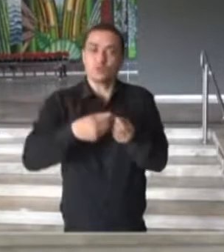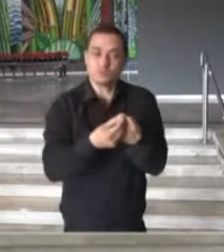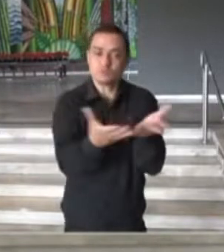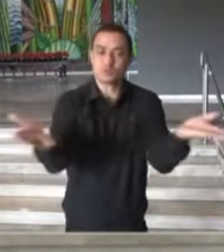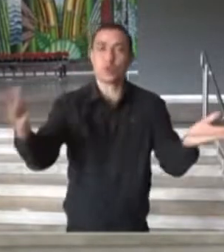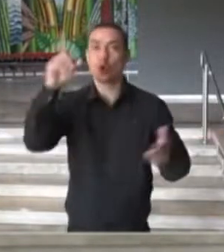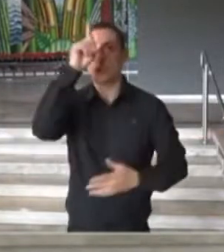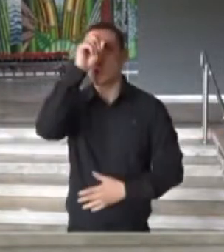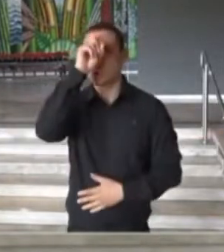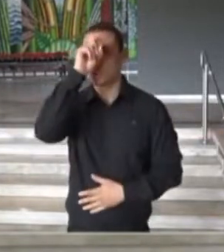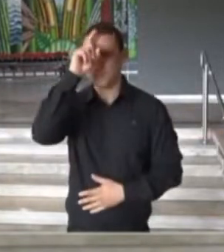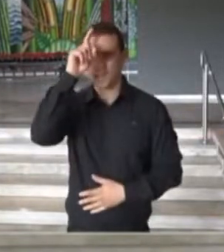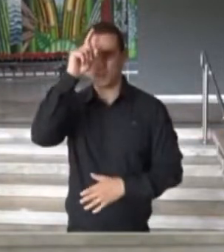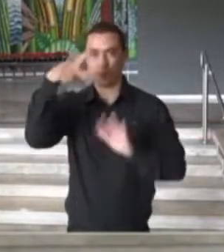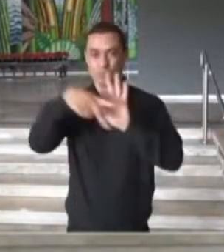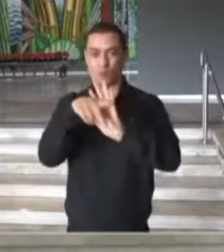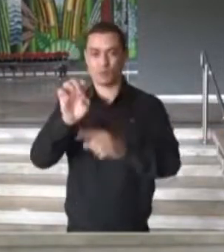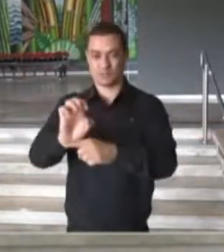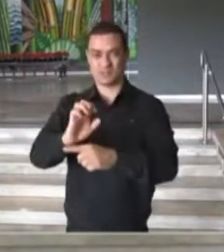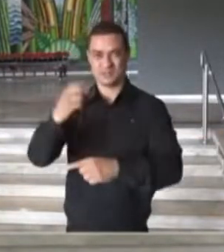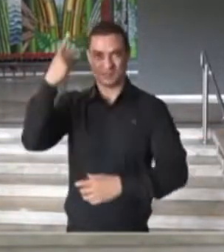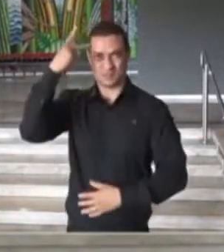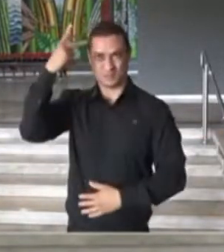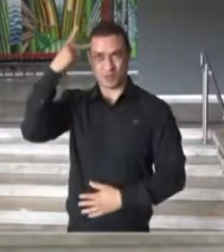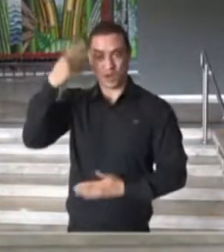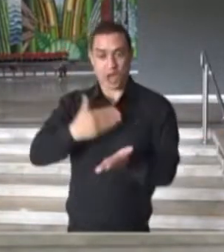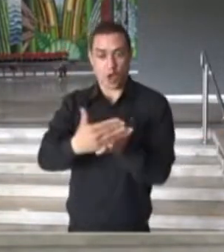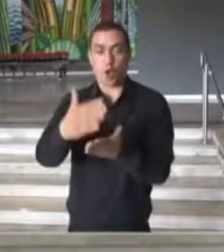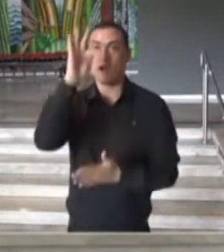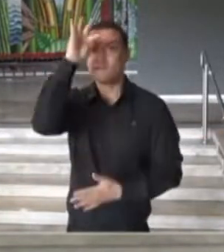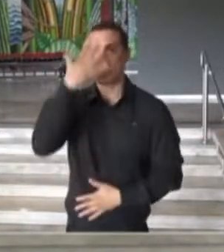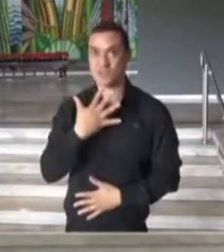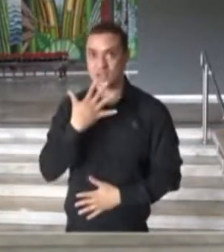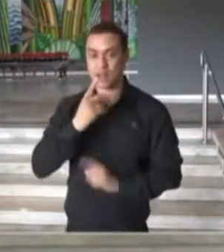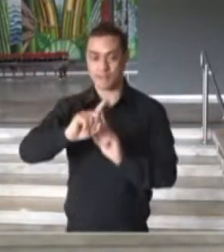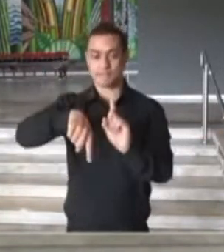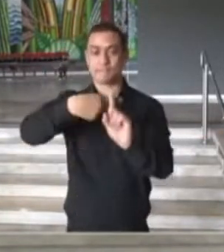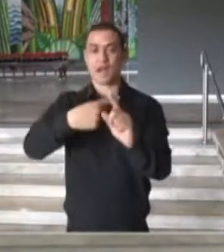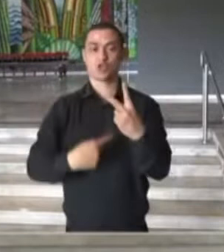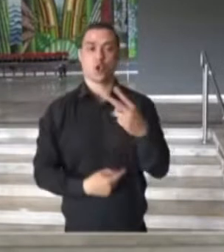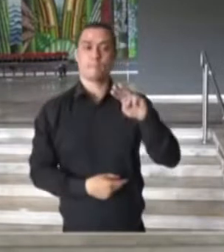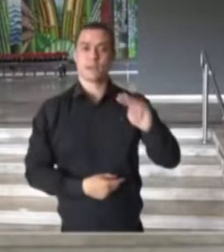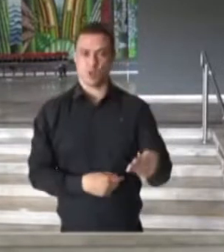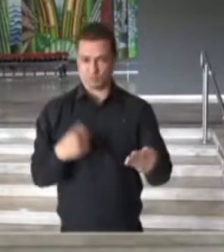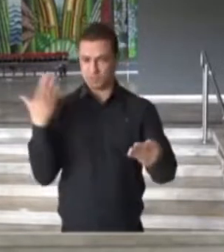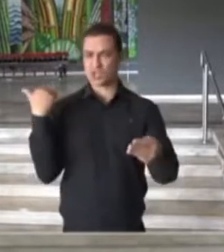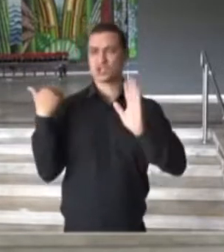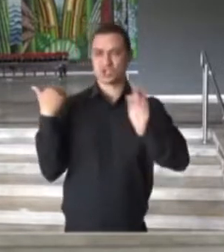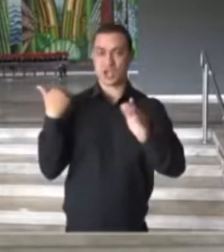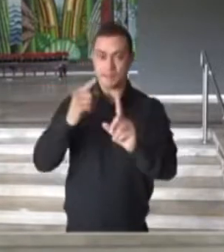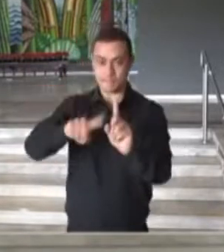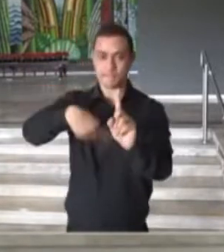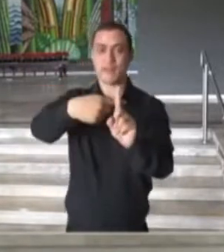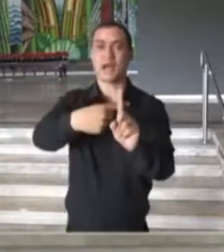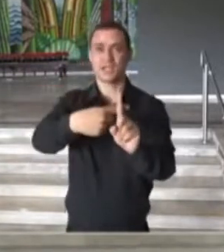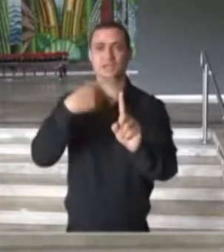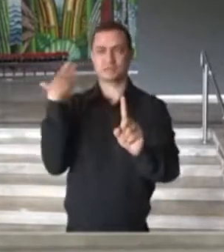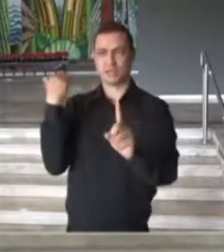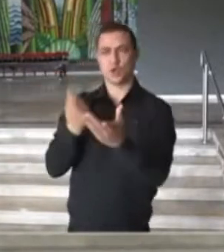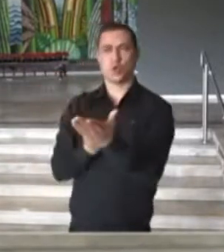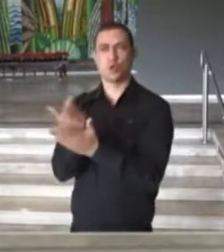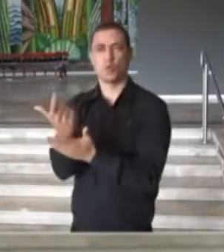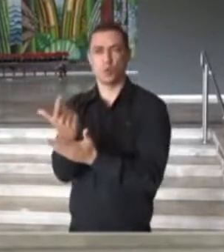agora no início de fevereiro. Quero acrescentar que são mais 2 milhões de testes. Nós já temos comprado